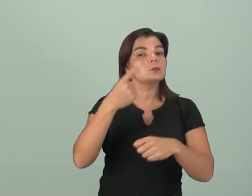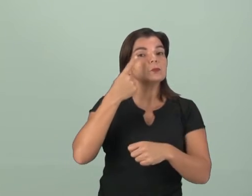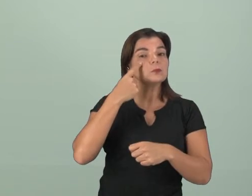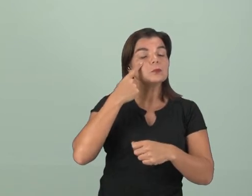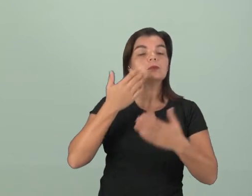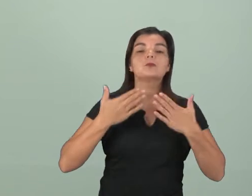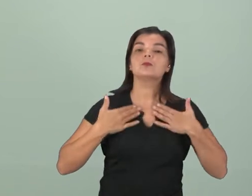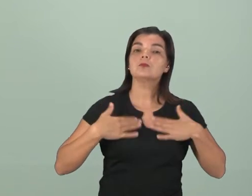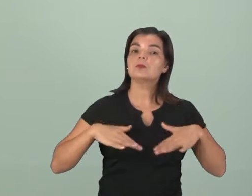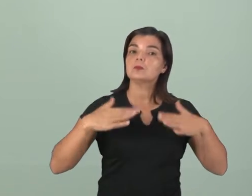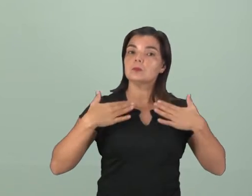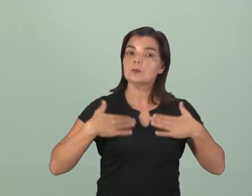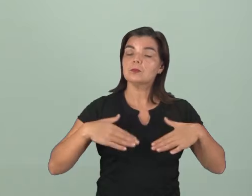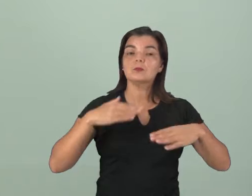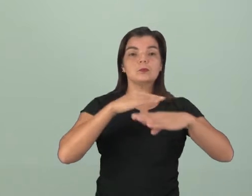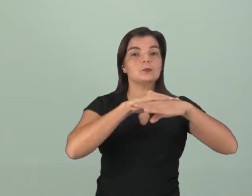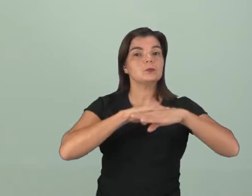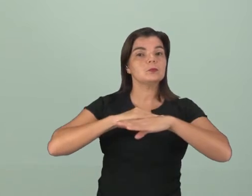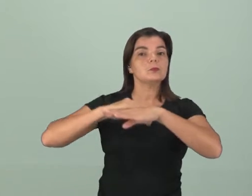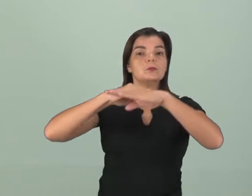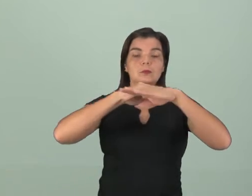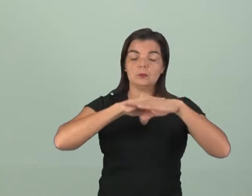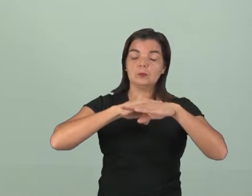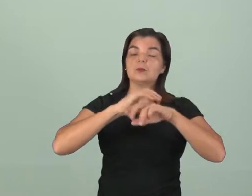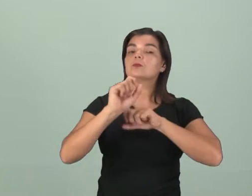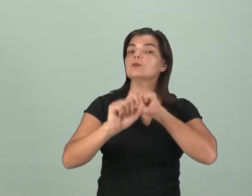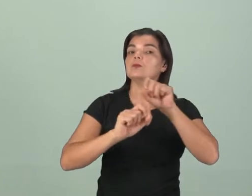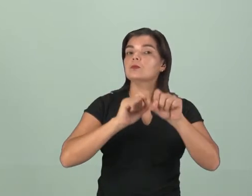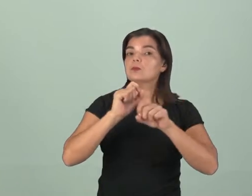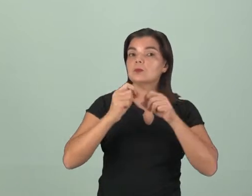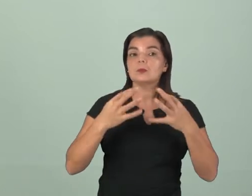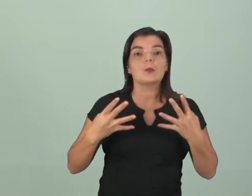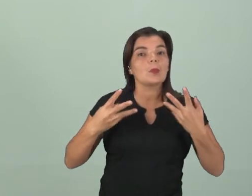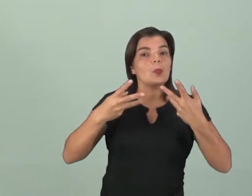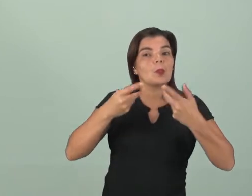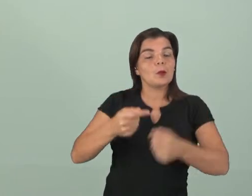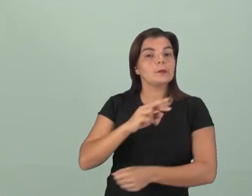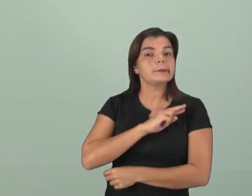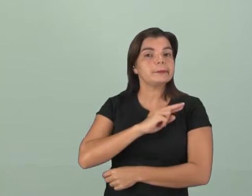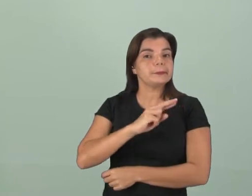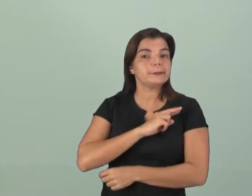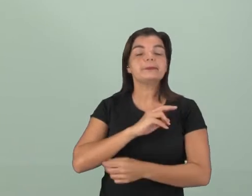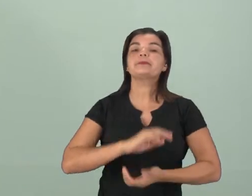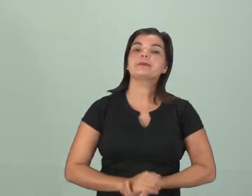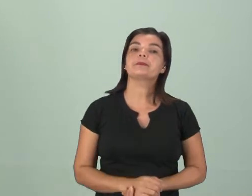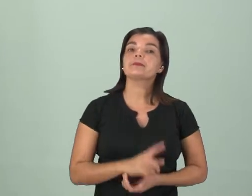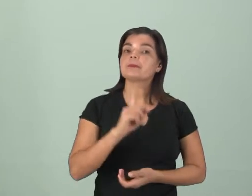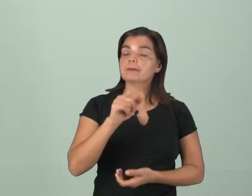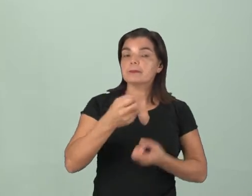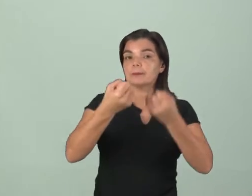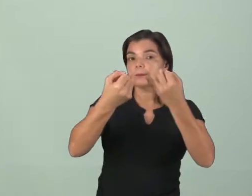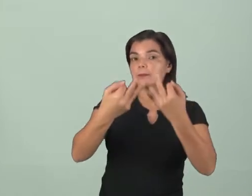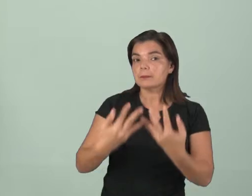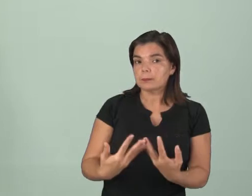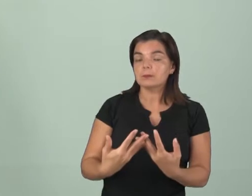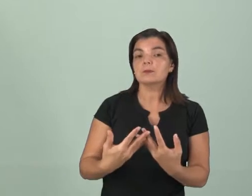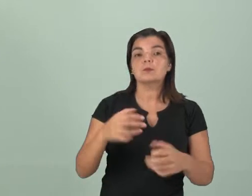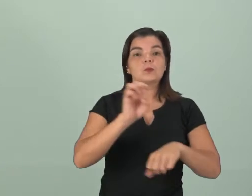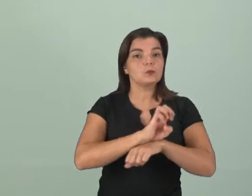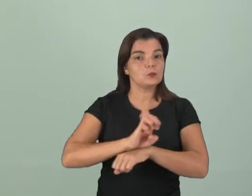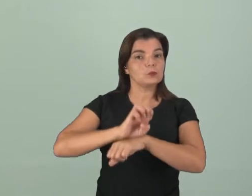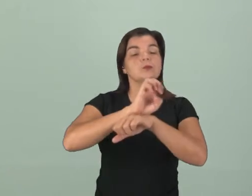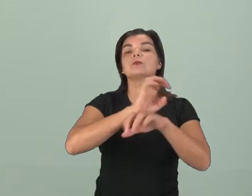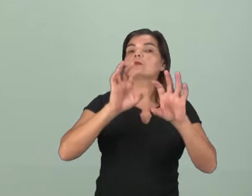neutralidade e igualdade com relação a todas as religiões. Essa é a definição de